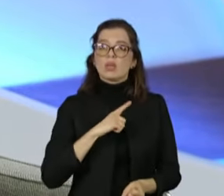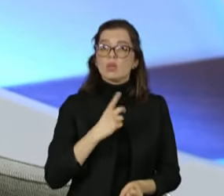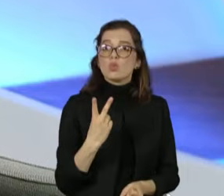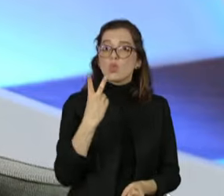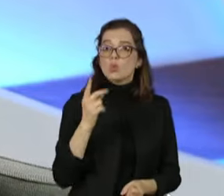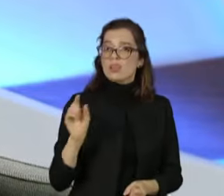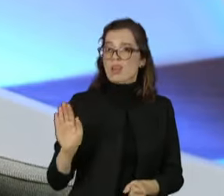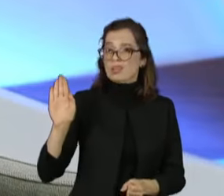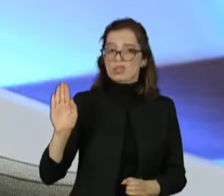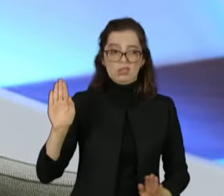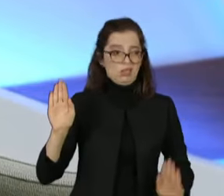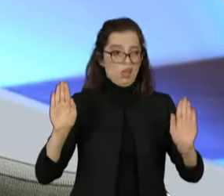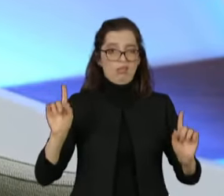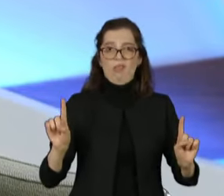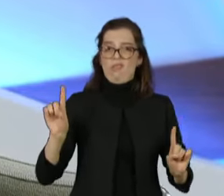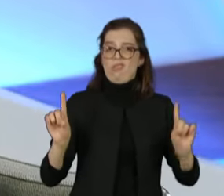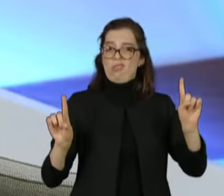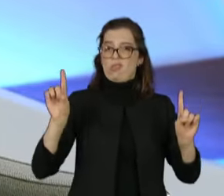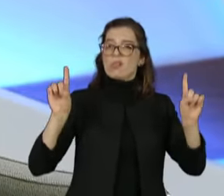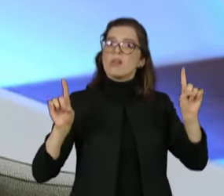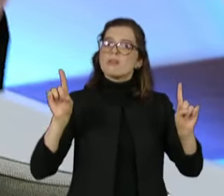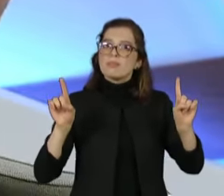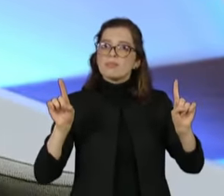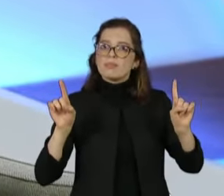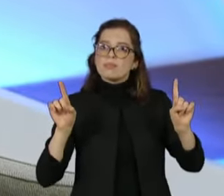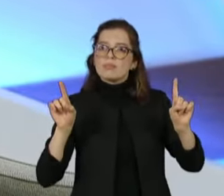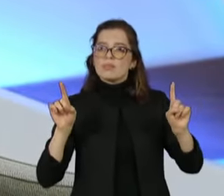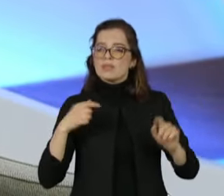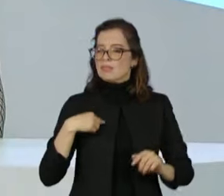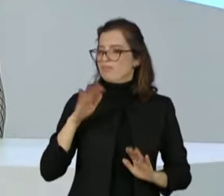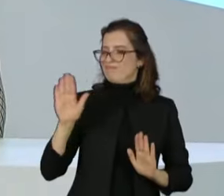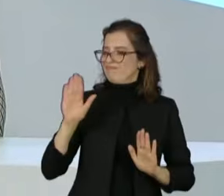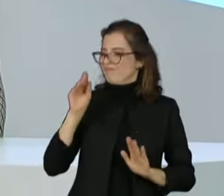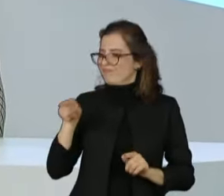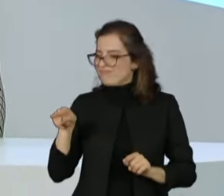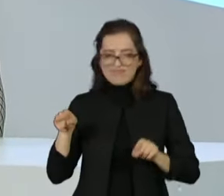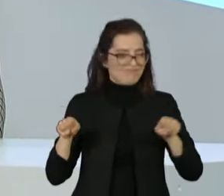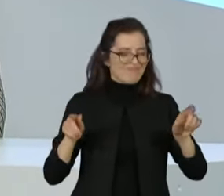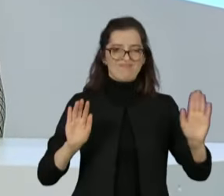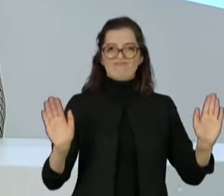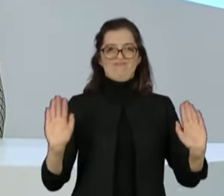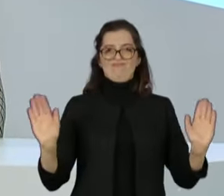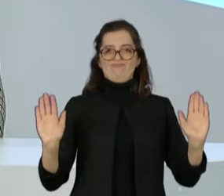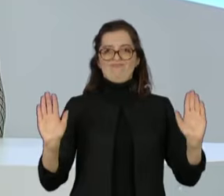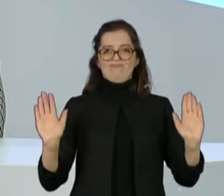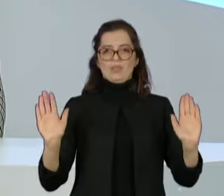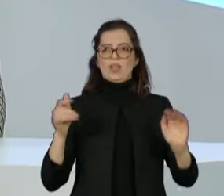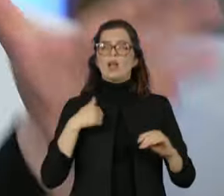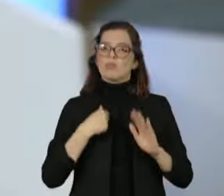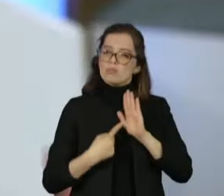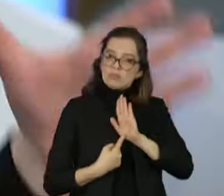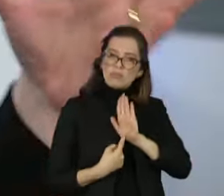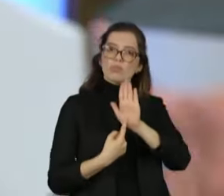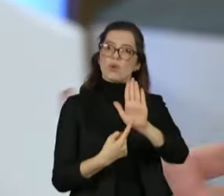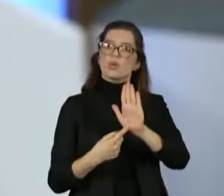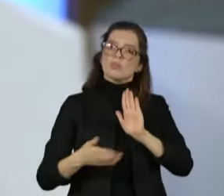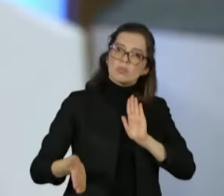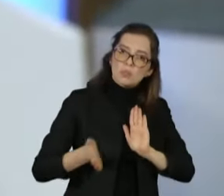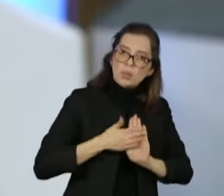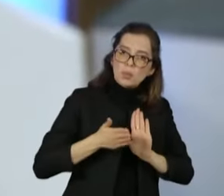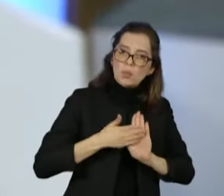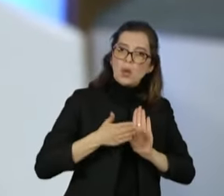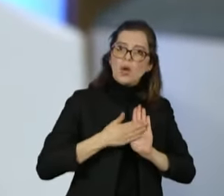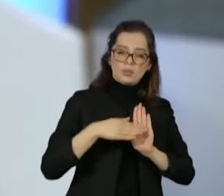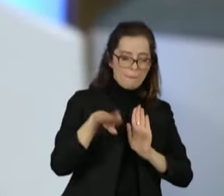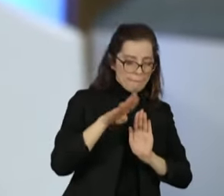pesquisas, que têm altos índices de rejeição e que não têm a coragem de se apresentar ao Brasil e apresentar as suas propostas. Nós estamos aqui exatamente